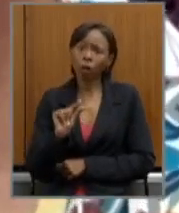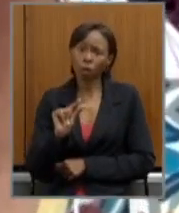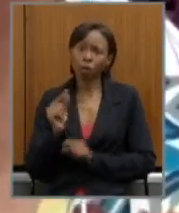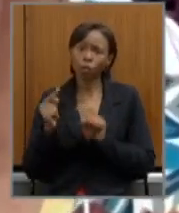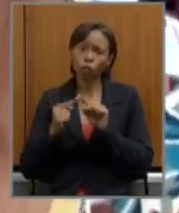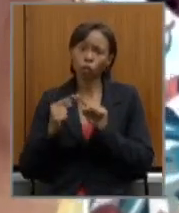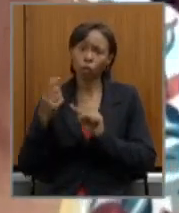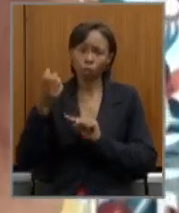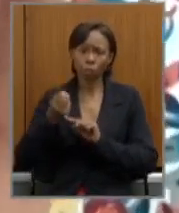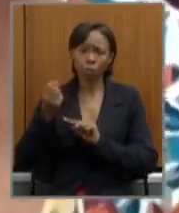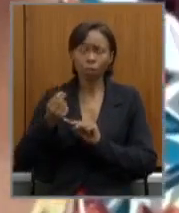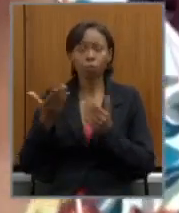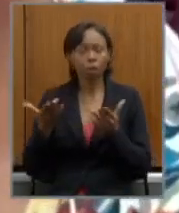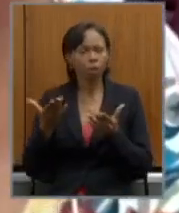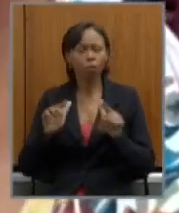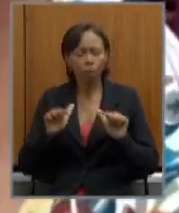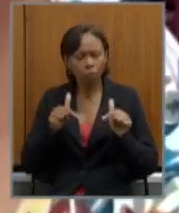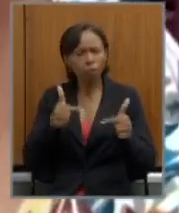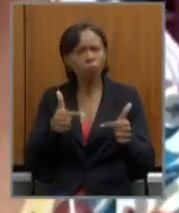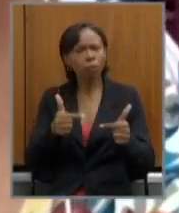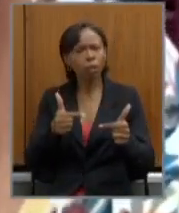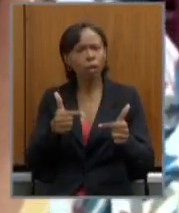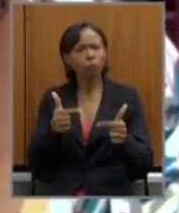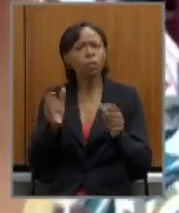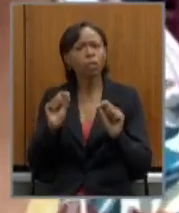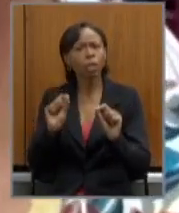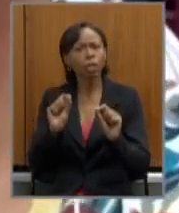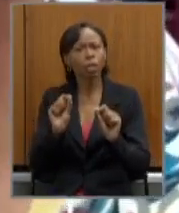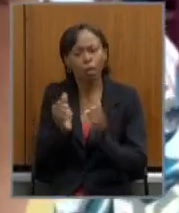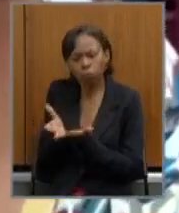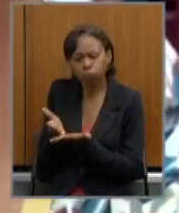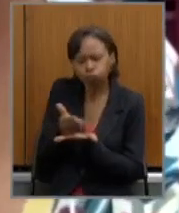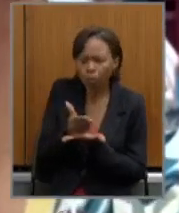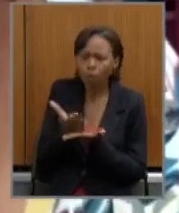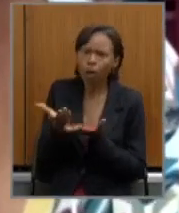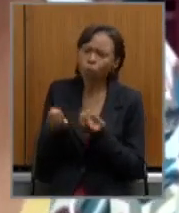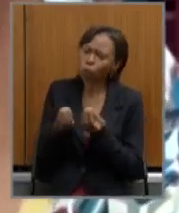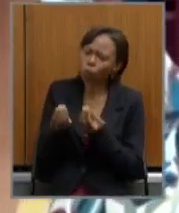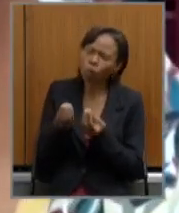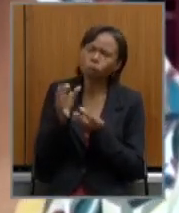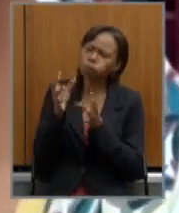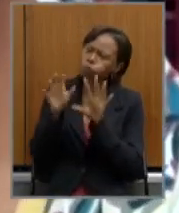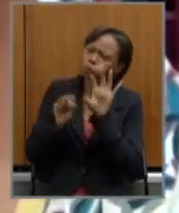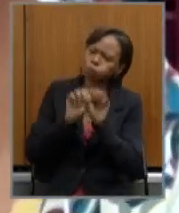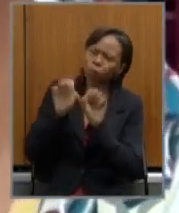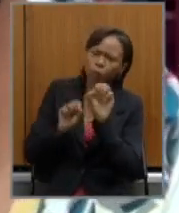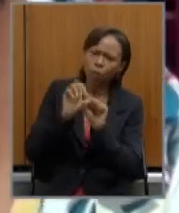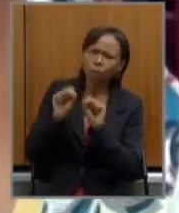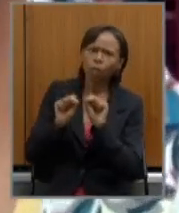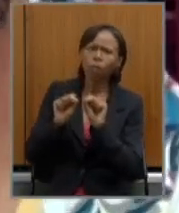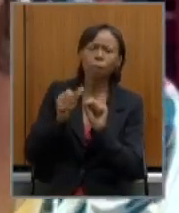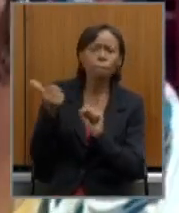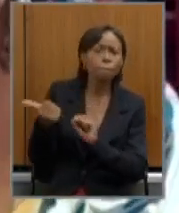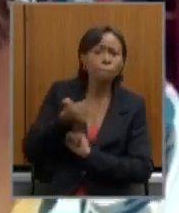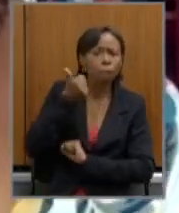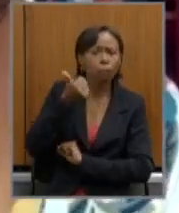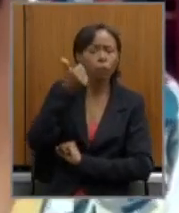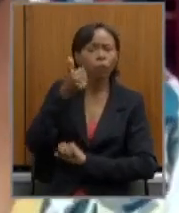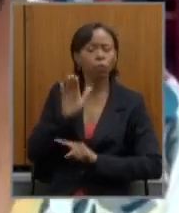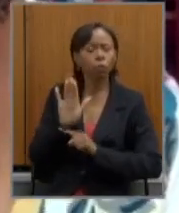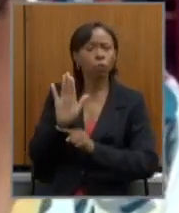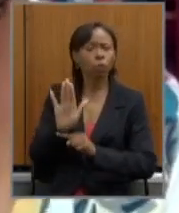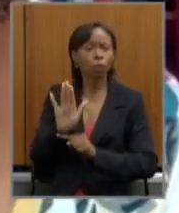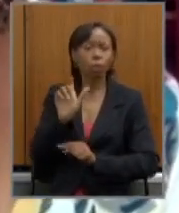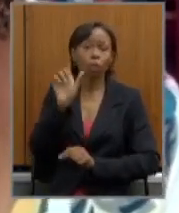trabalhar no sentido de acolher demandas reivindicações no sentido de melhorar especialmente para